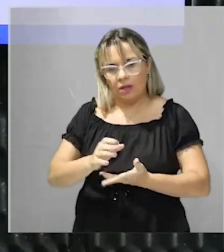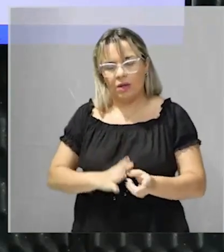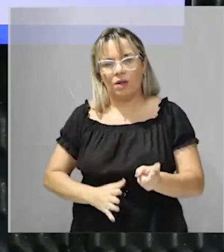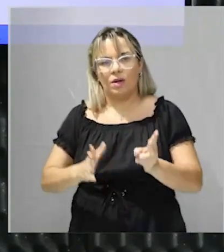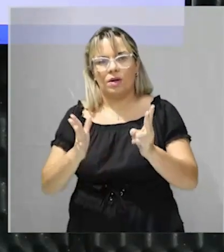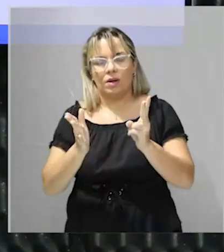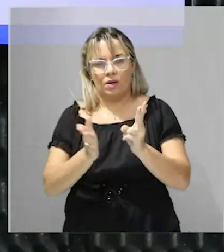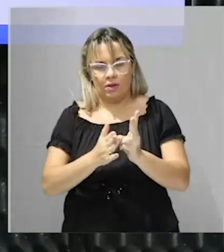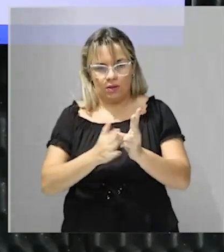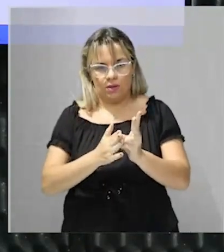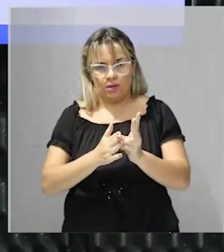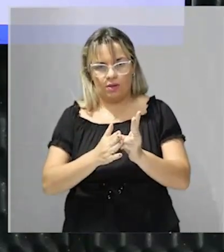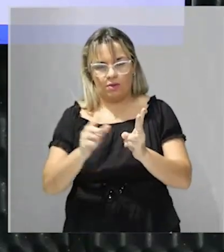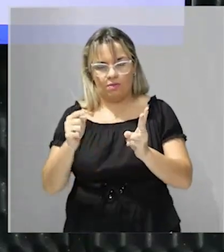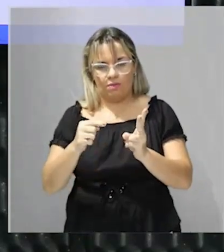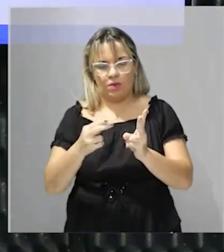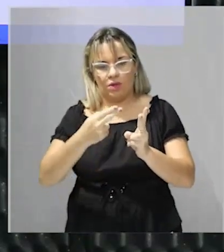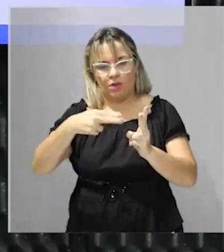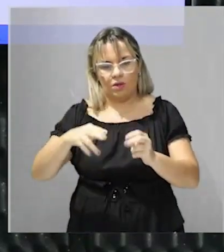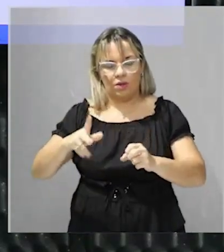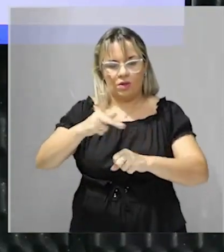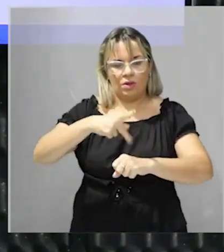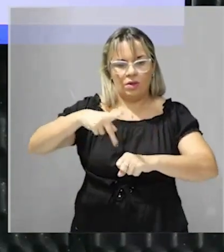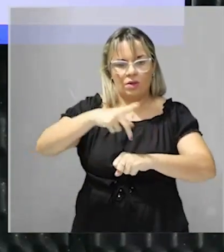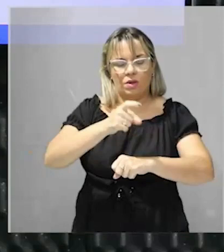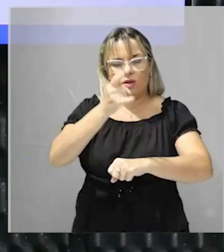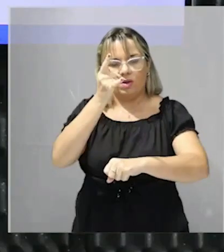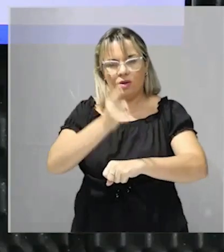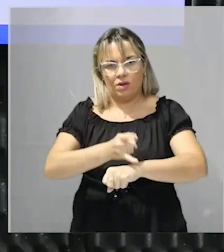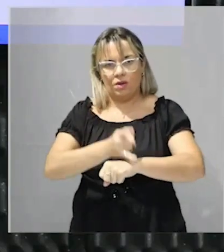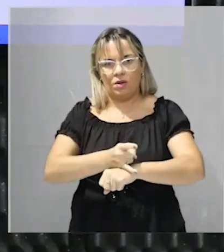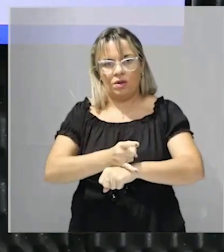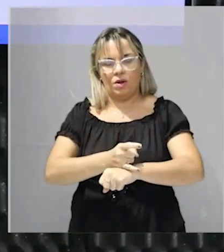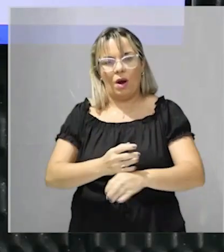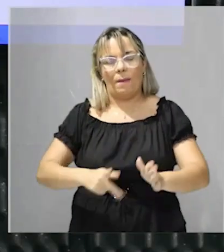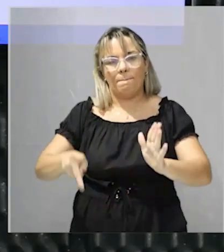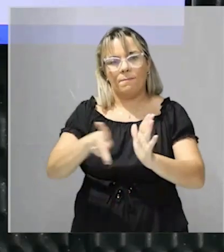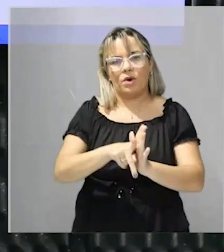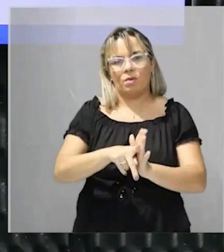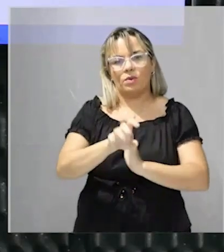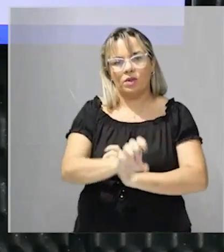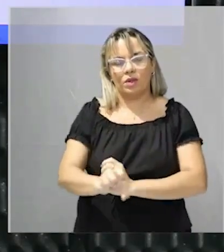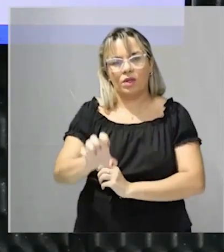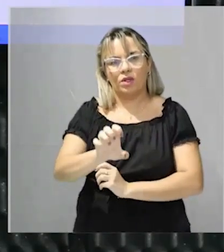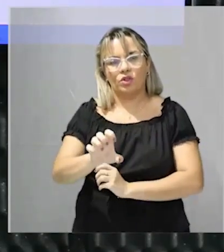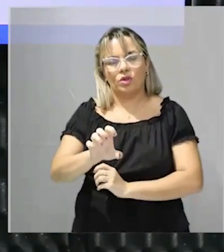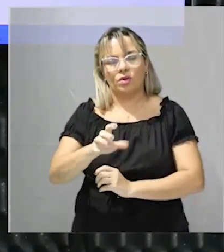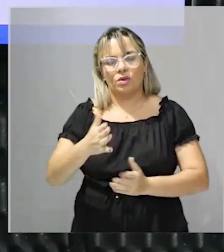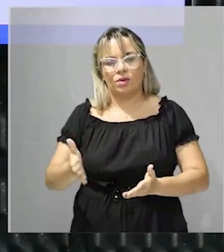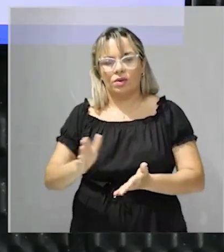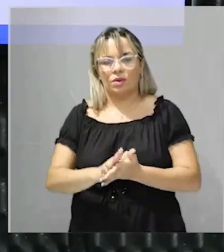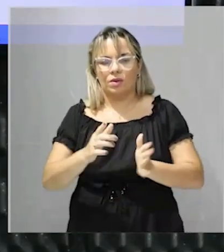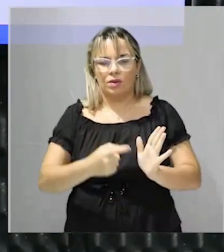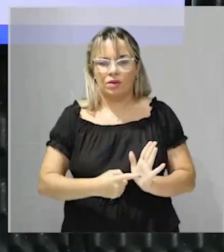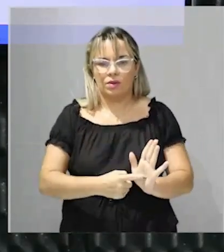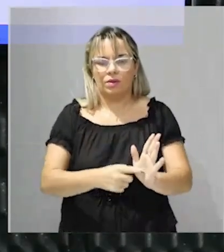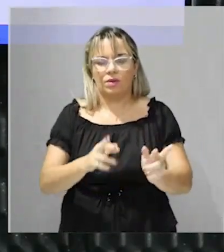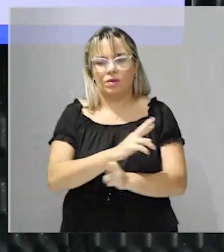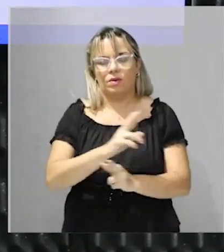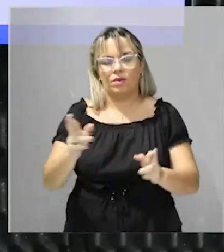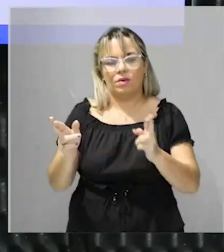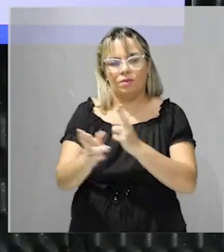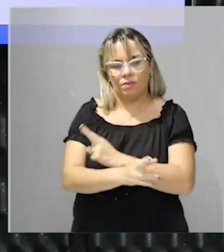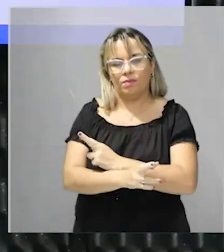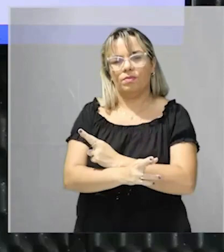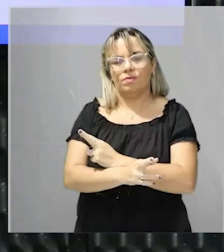indígena do Haiti é o nome nativo da região e aí ele mostra que existe uma relação